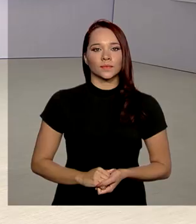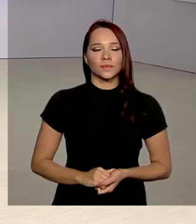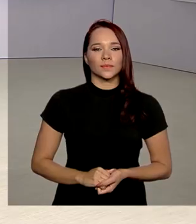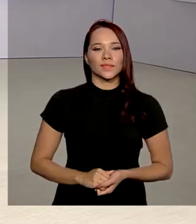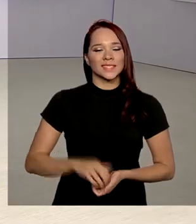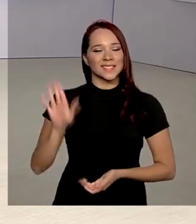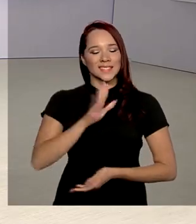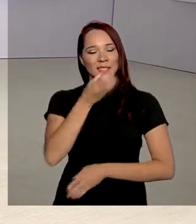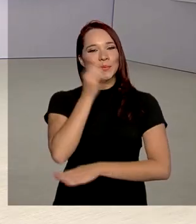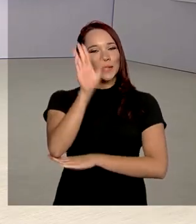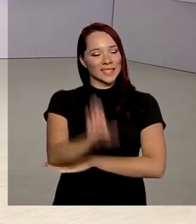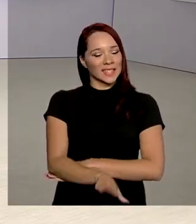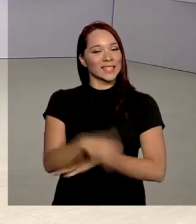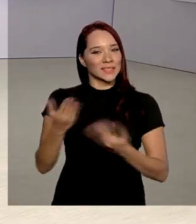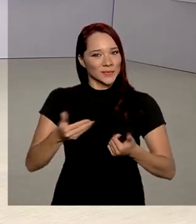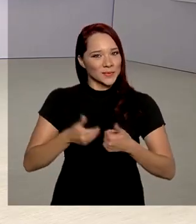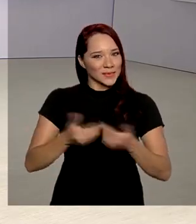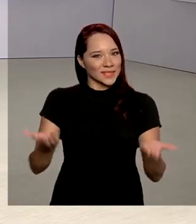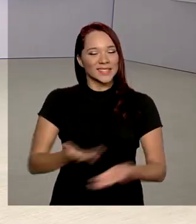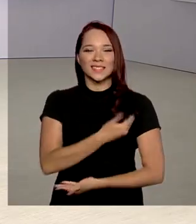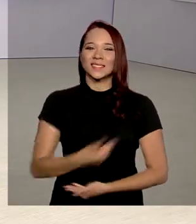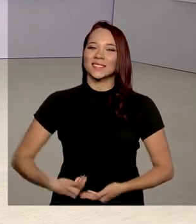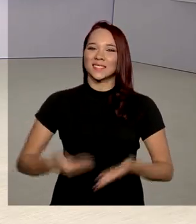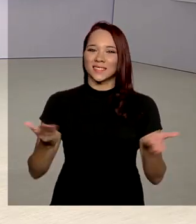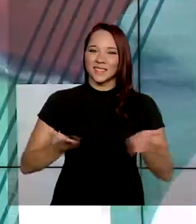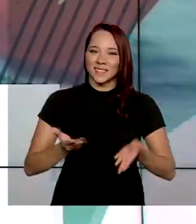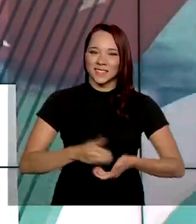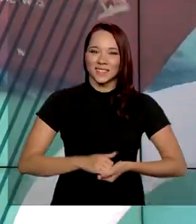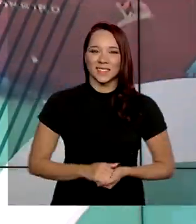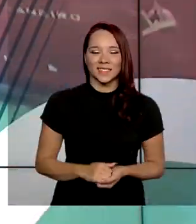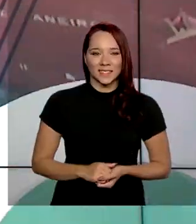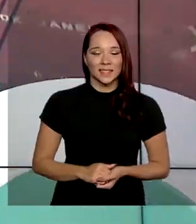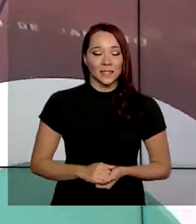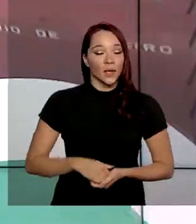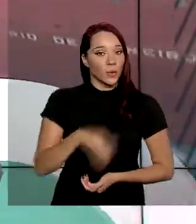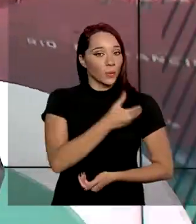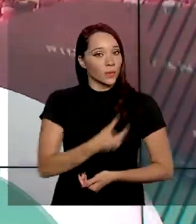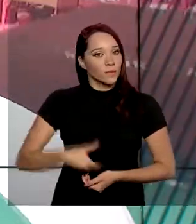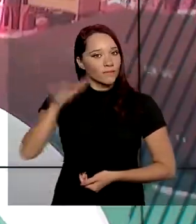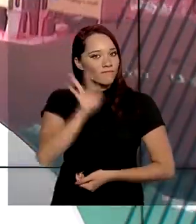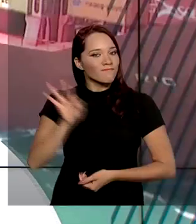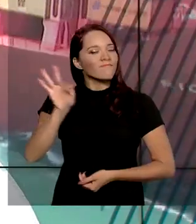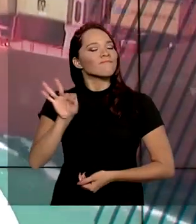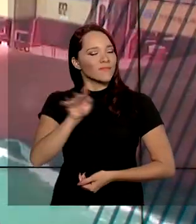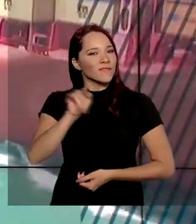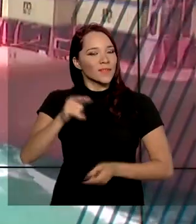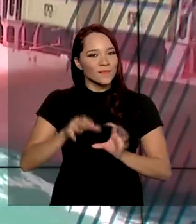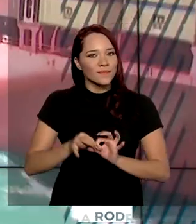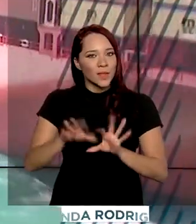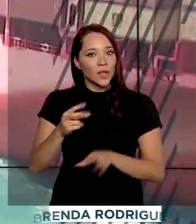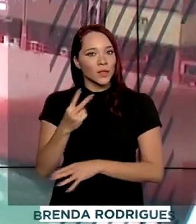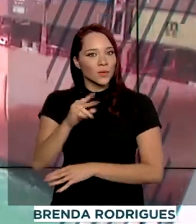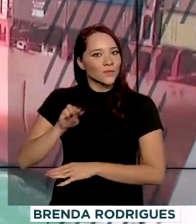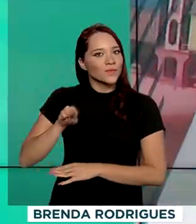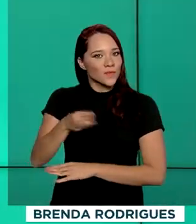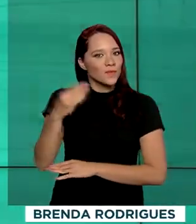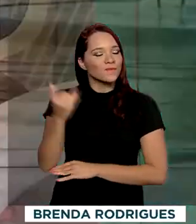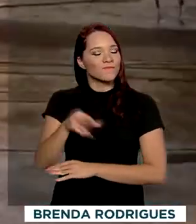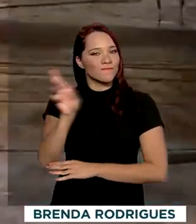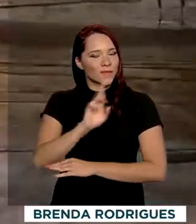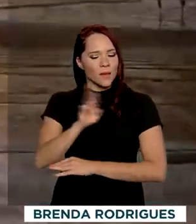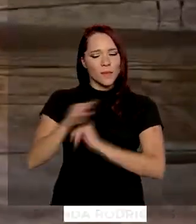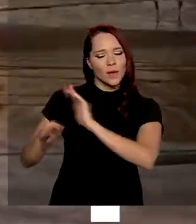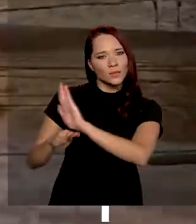Olá, boa tarde. Estamos de volta com o Governo Agora. O Governo Federal vai liberar 2,5 milhões de reais para